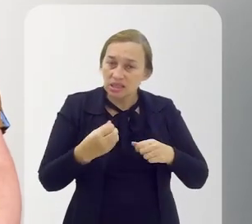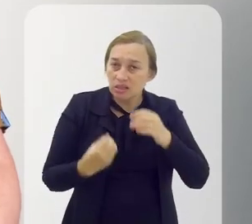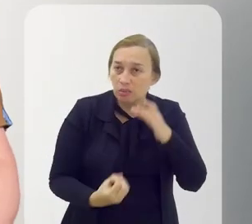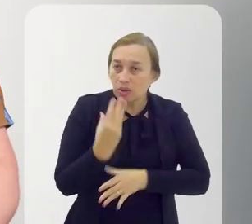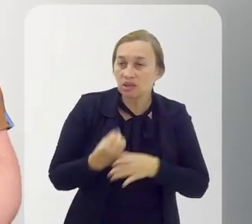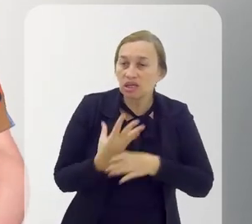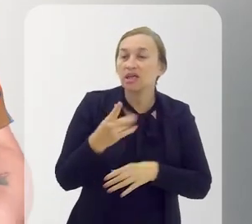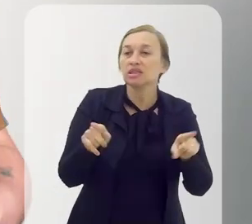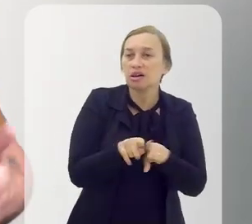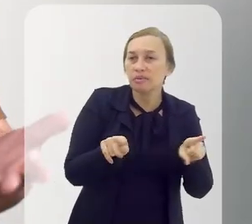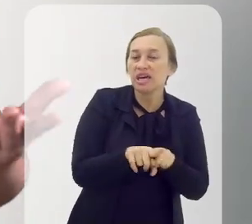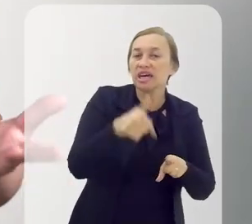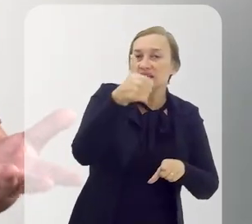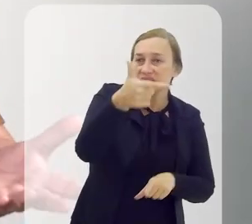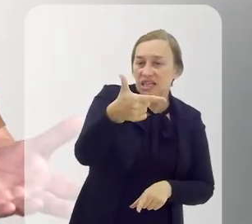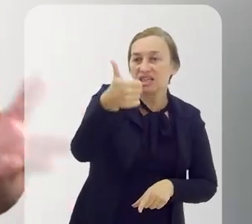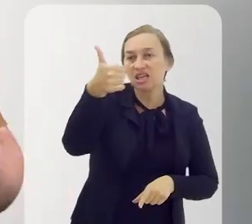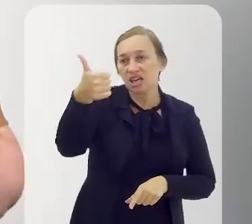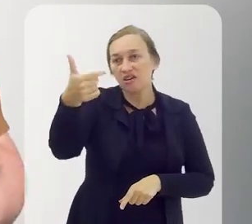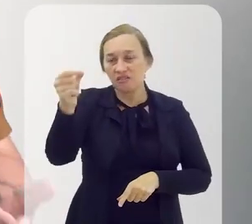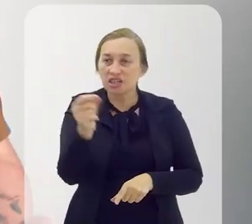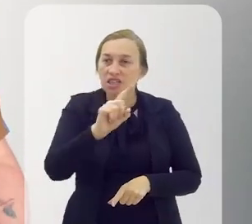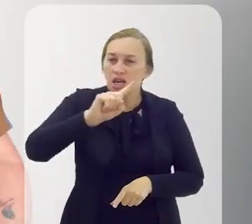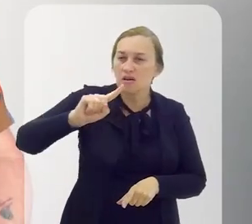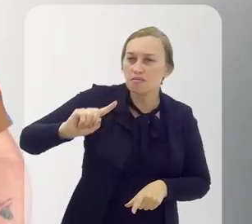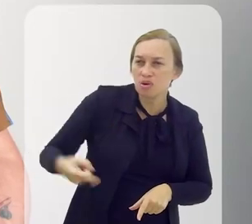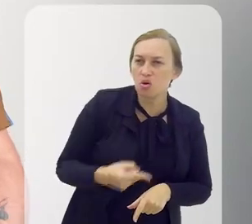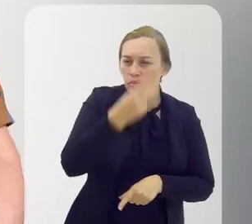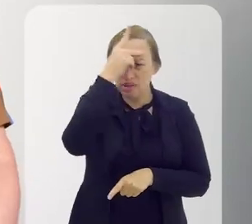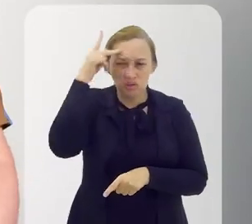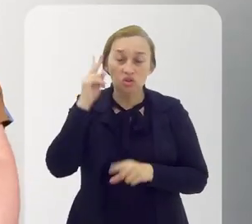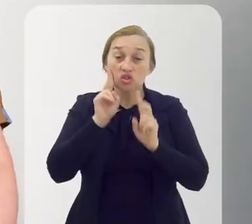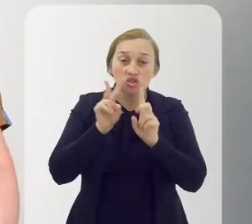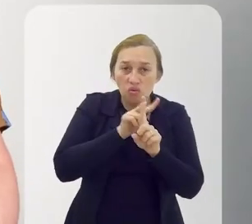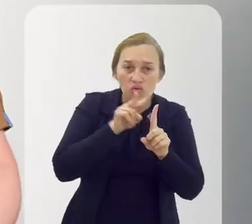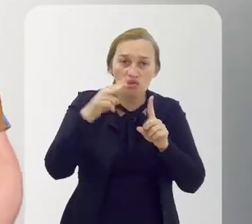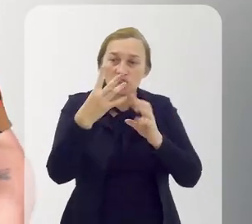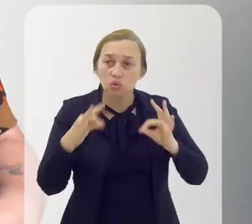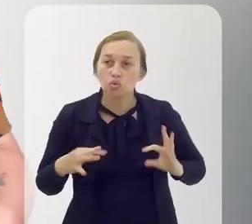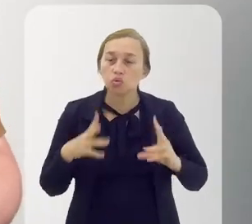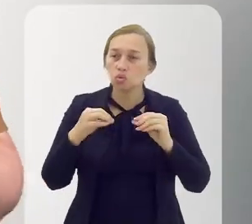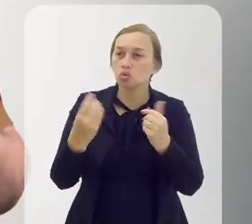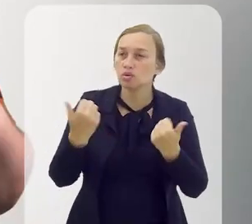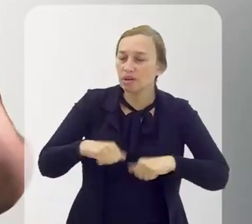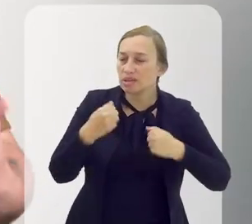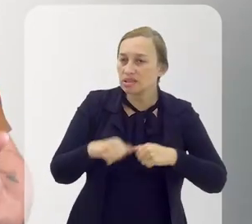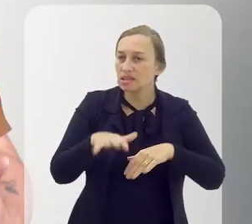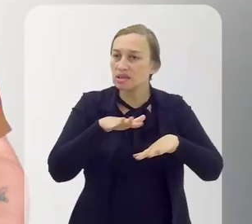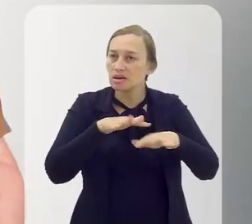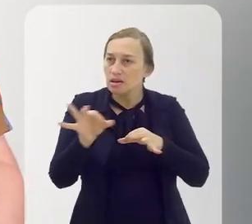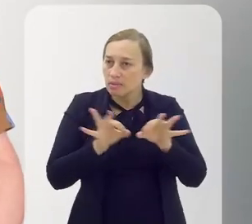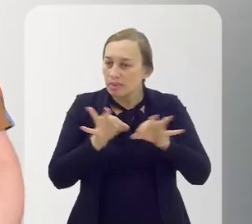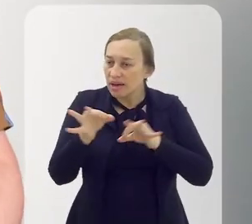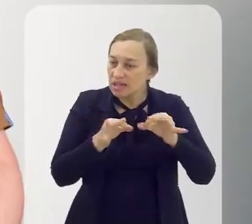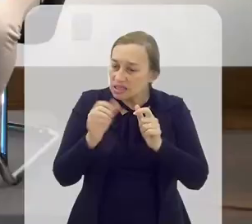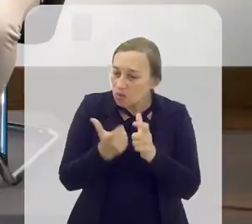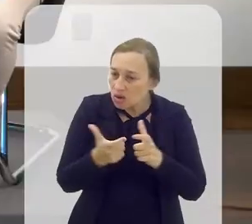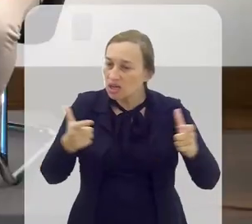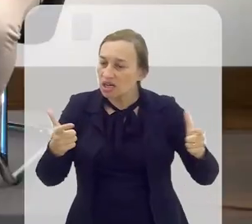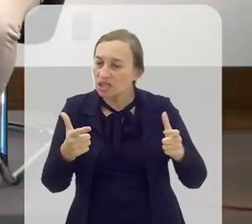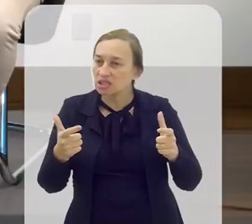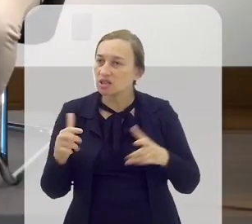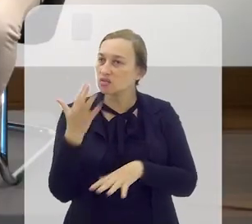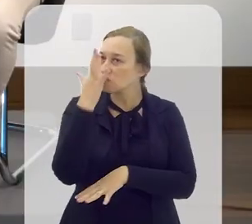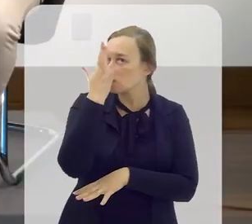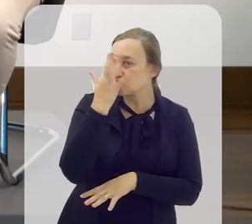Então, gente precisa produzir, além das 120 mil pessoas que estão assistindo na Sabucaí. Então, a gente precisa produzir um espetáculo muito grande, de fácil